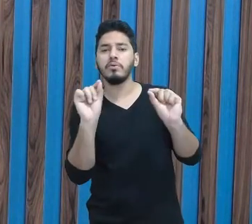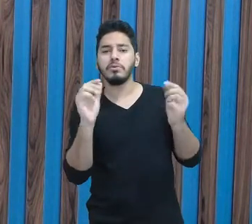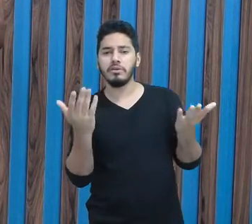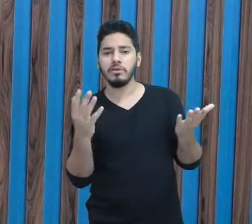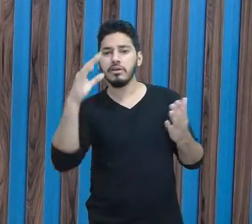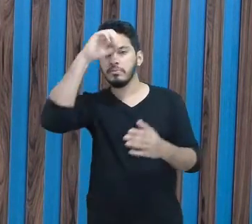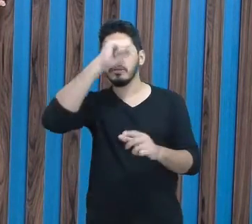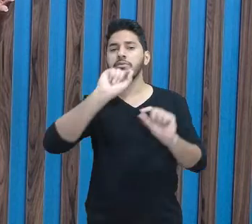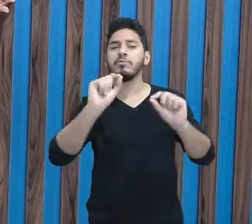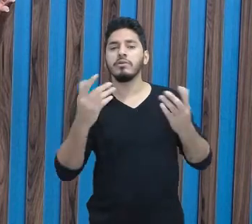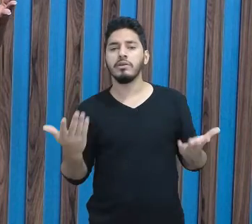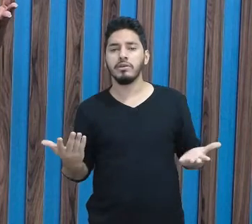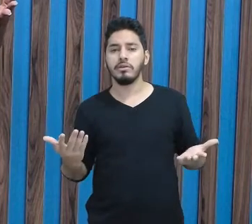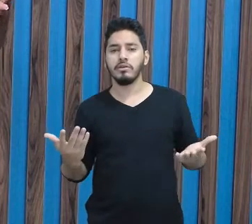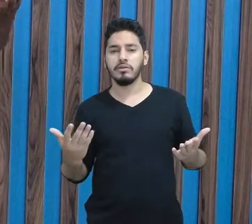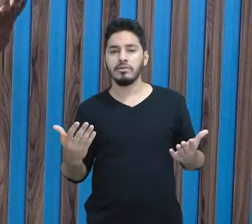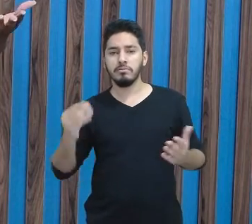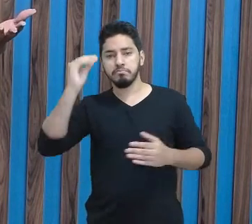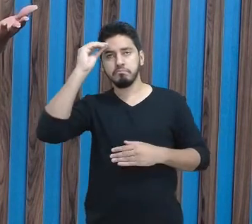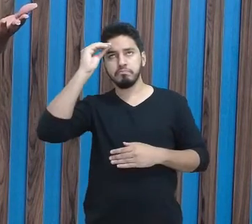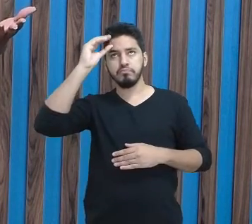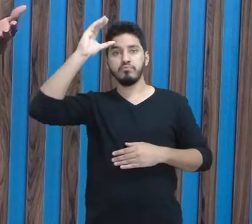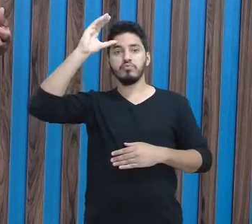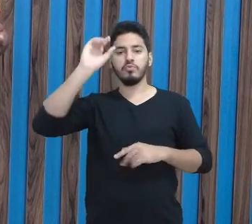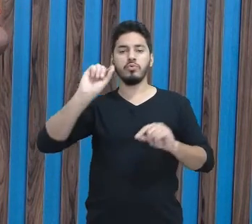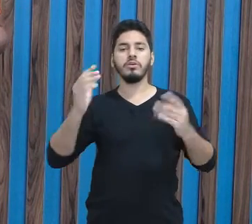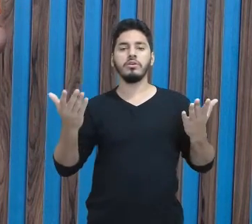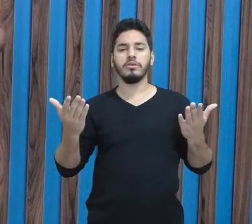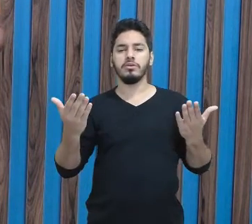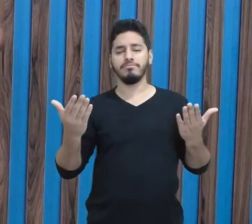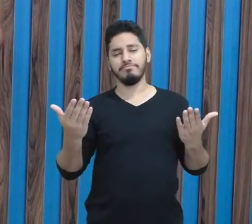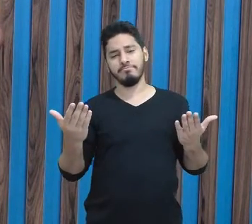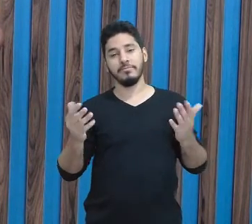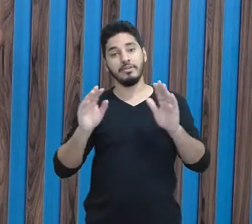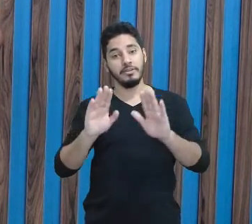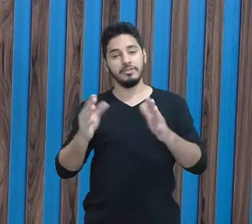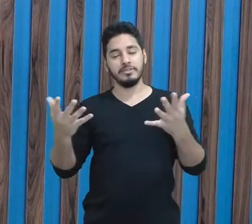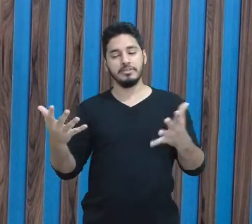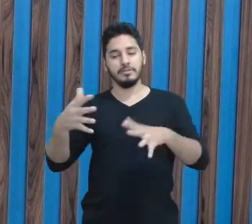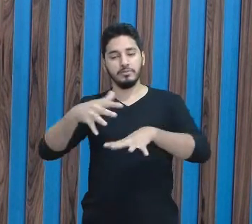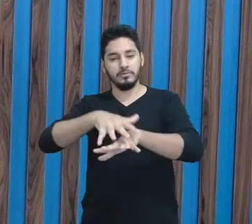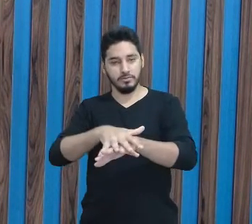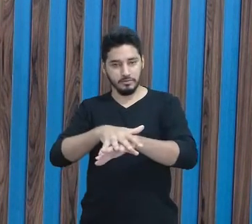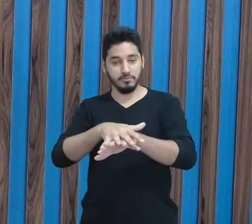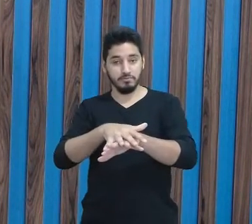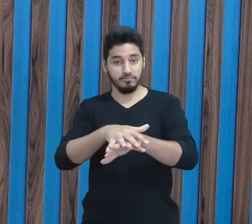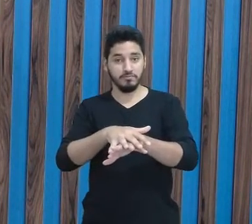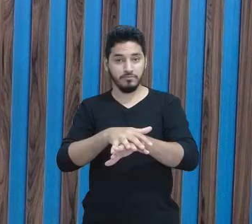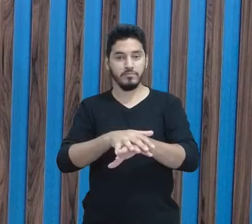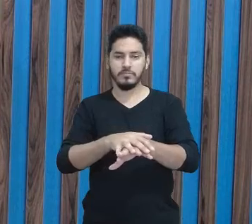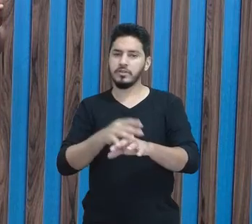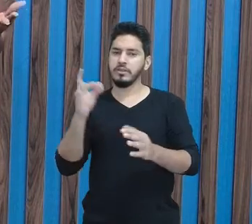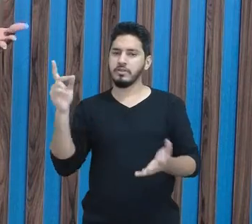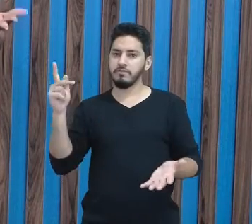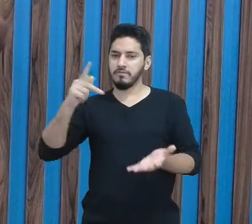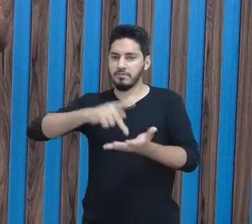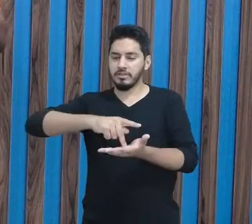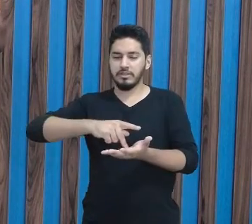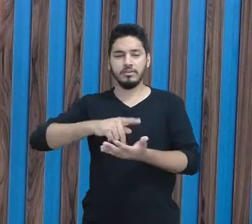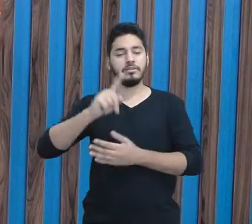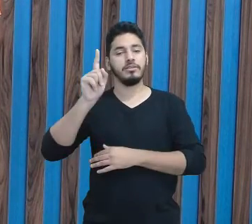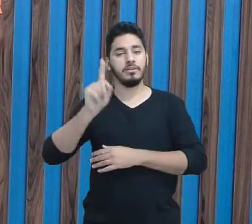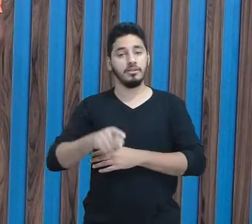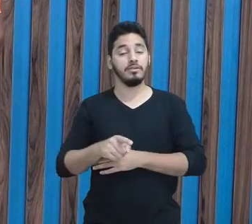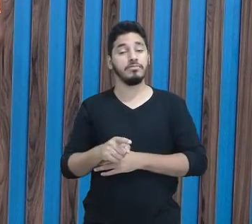aprender, não tem o que crescer, enfim. A inclusão inclusiva, de verdade, ela